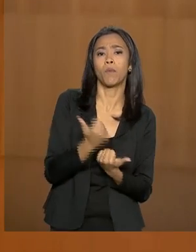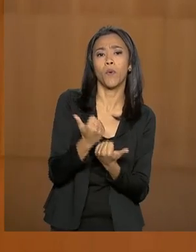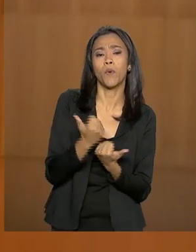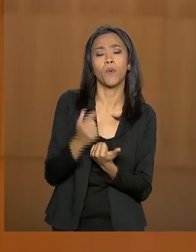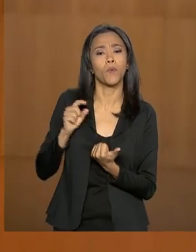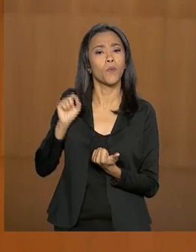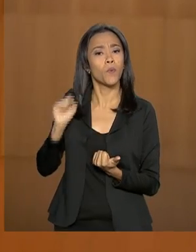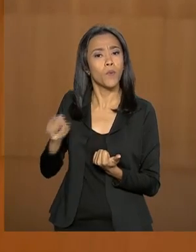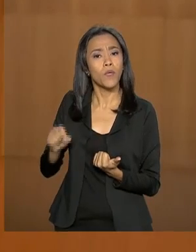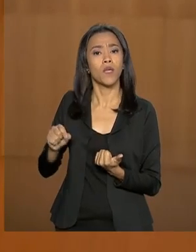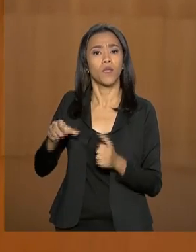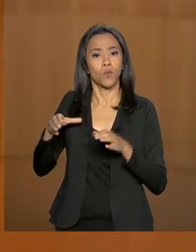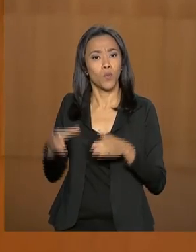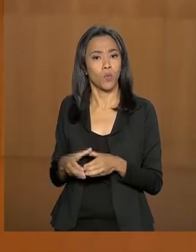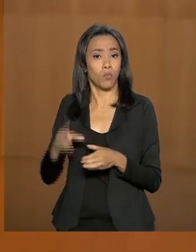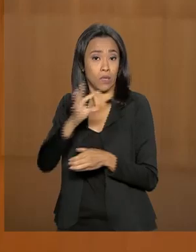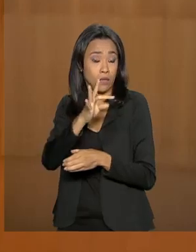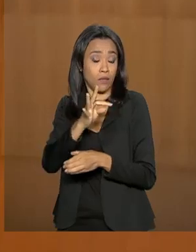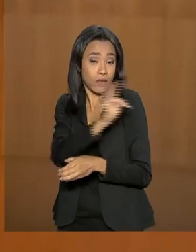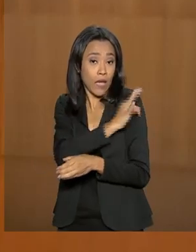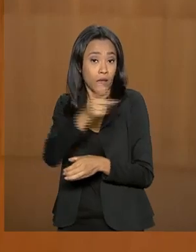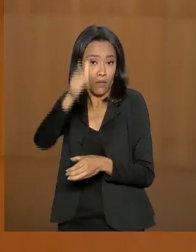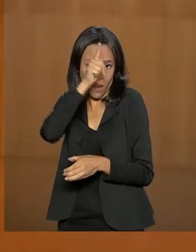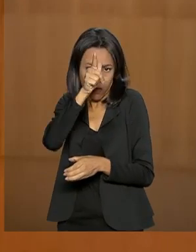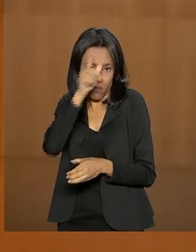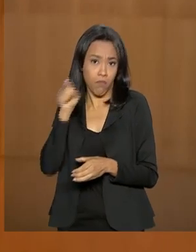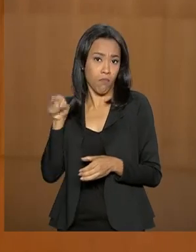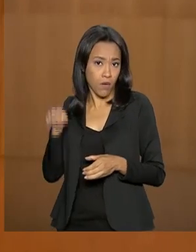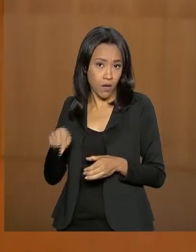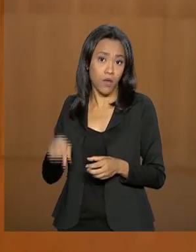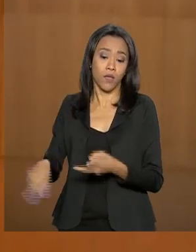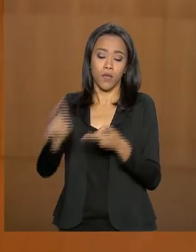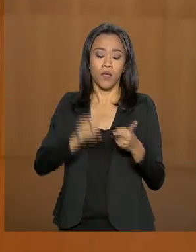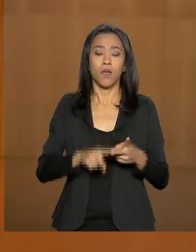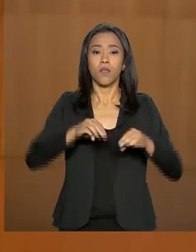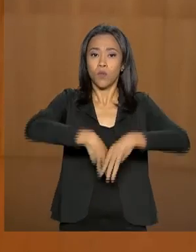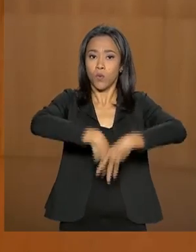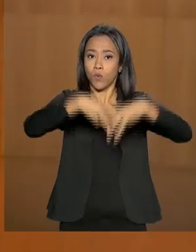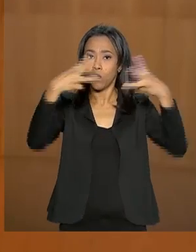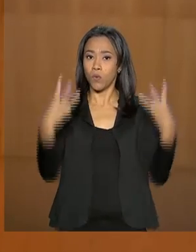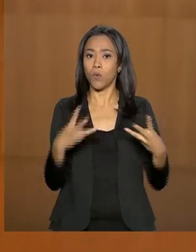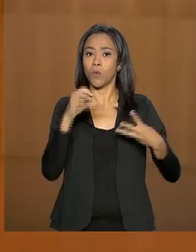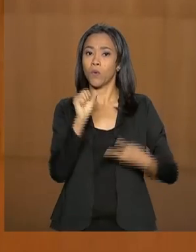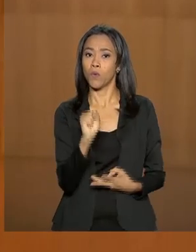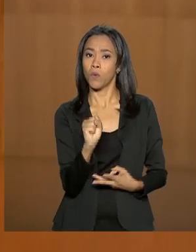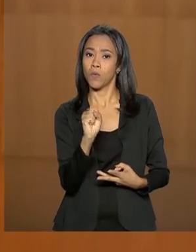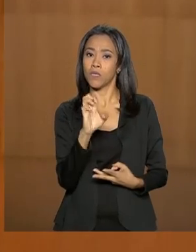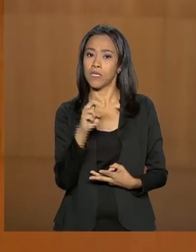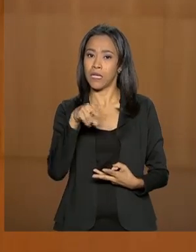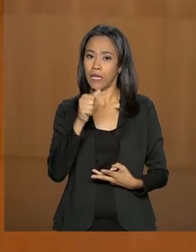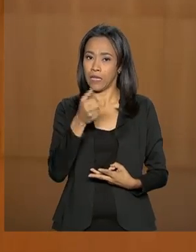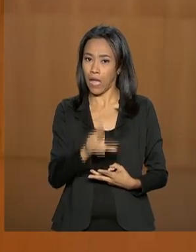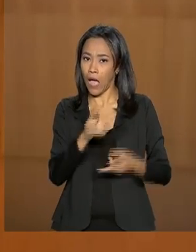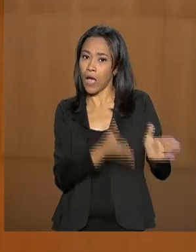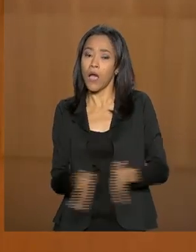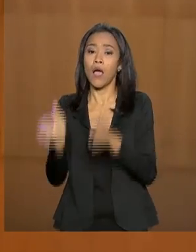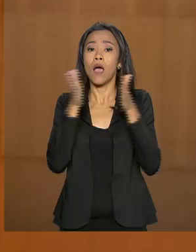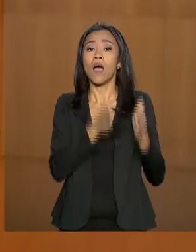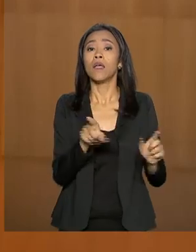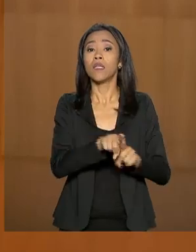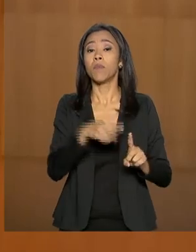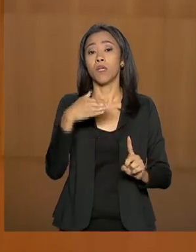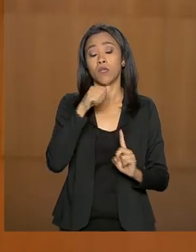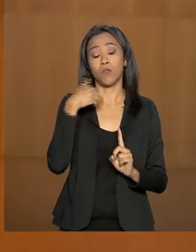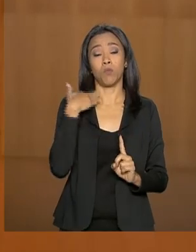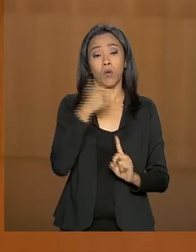Cooperação Técnica Alemã, do Serviço Nacional de Aprendizagem Rural, SENAR, e também do Banco Mundial. Nós